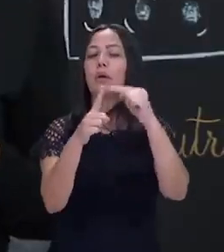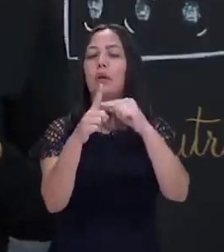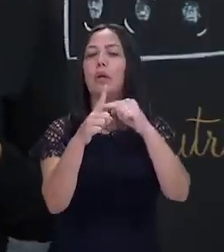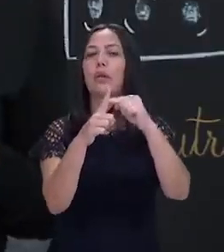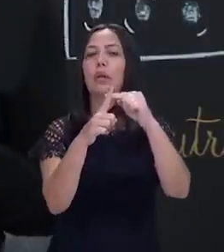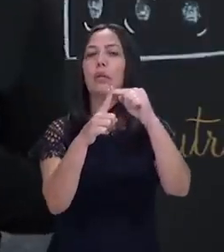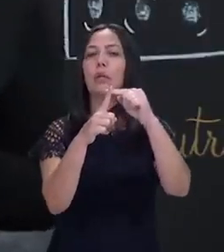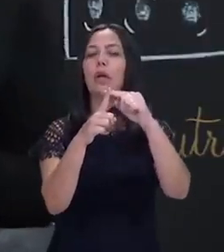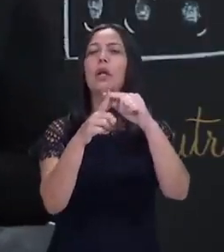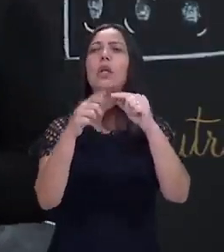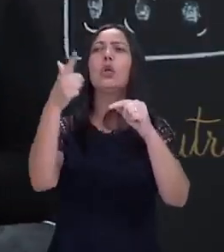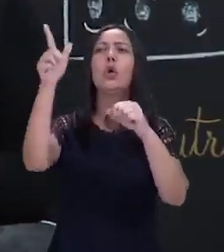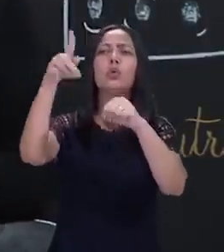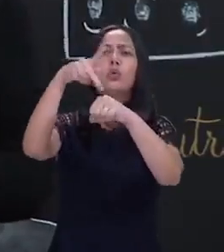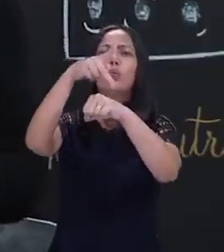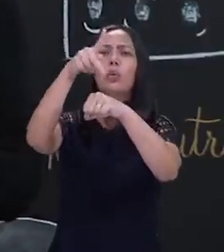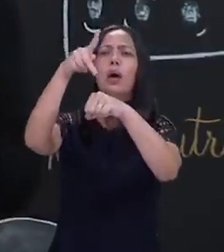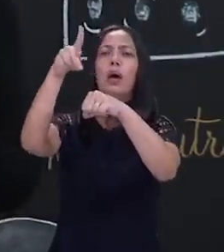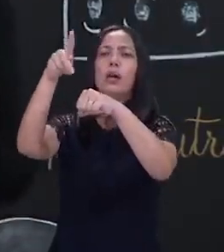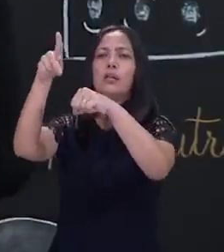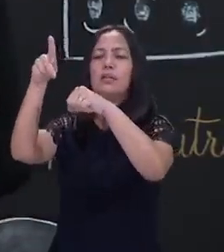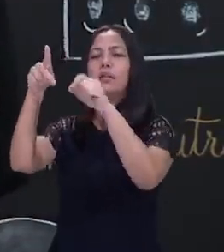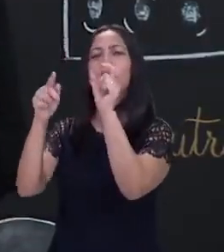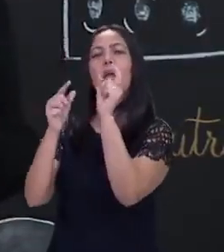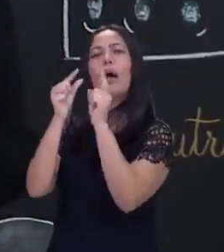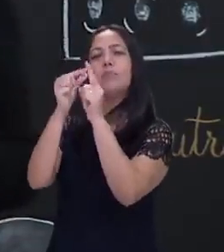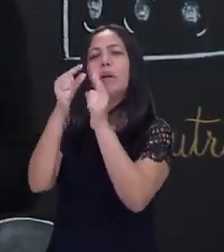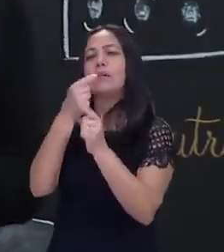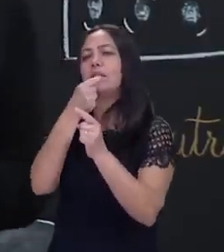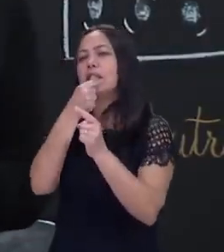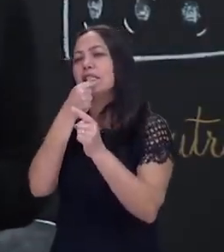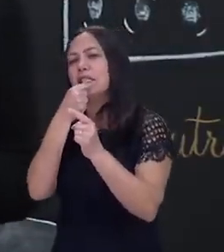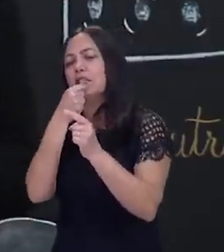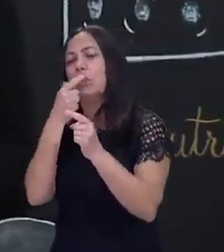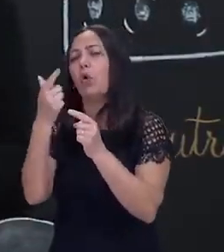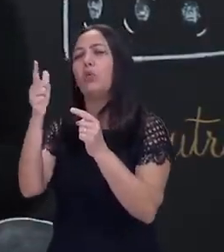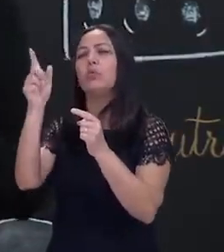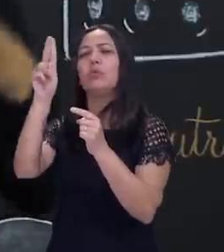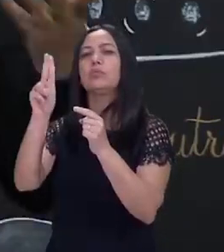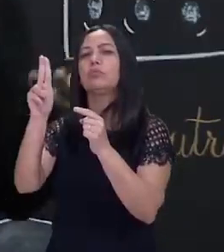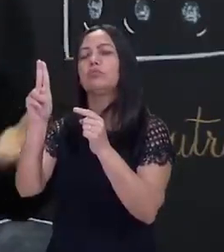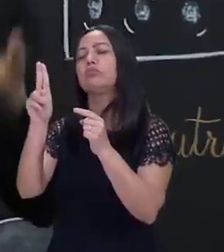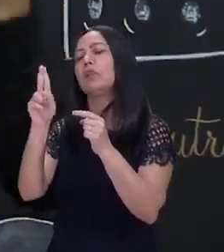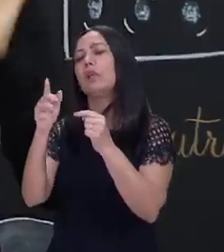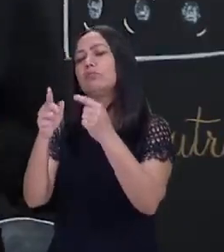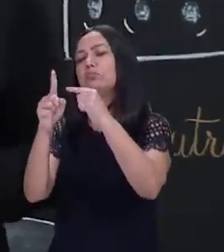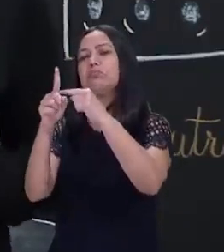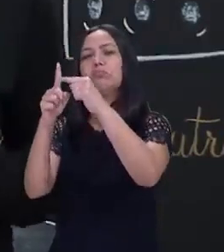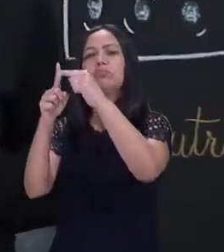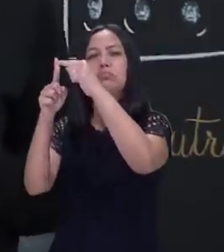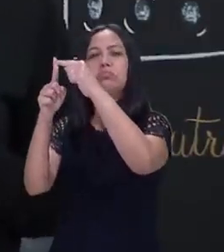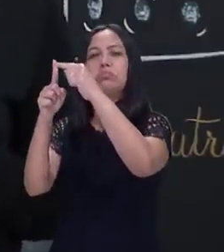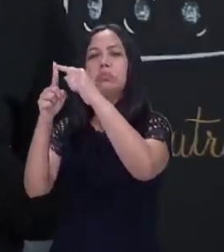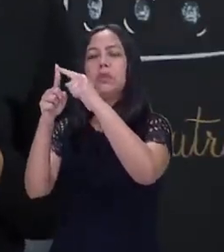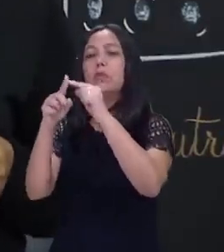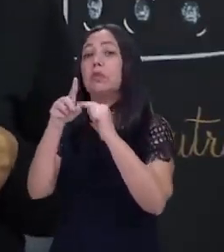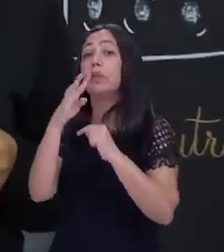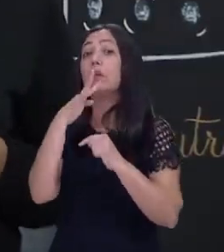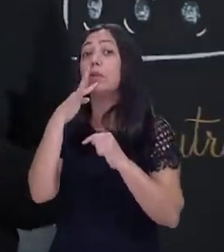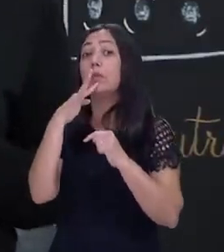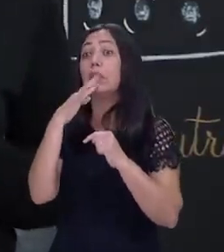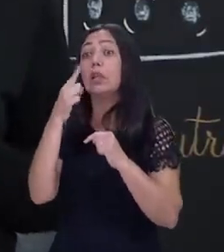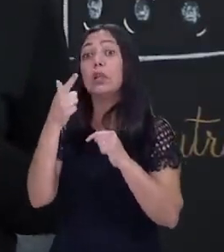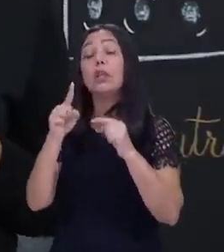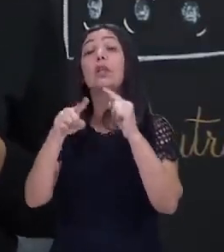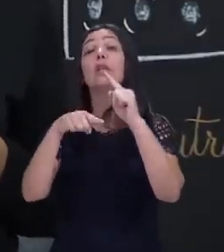Os nossos aí, países irmãos, alguns vão usar Feinheit, outros vão usar graus Kelvin. Você vai conhecer isso um pouco melhor,